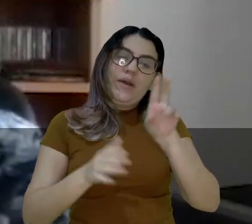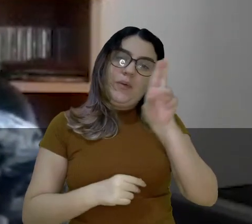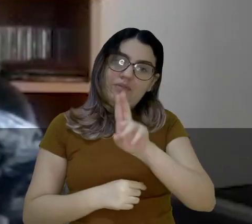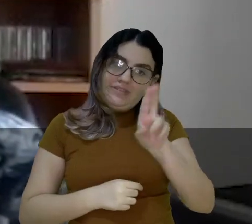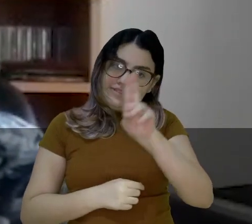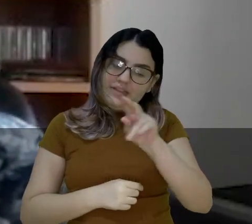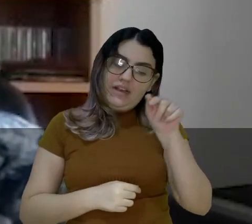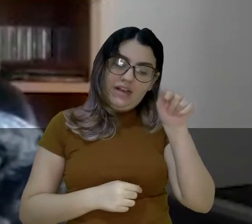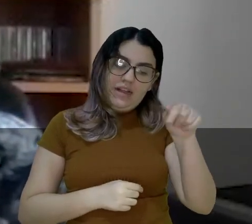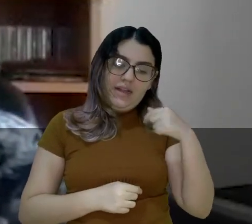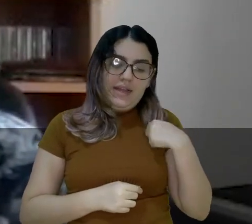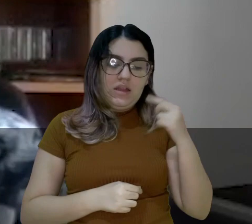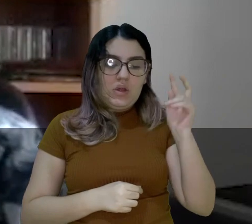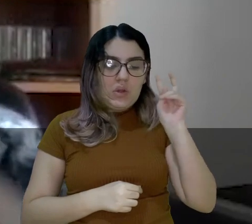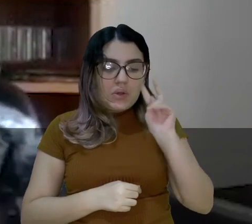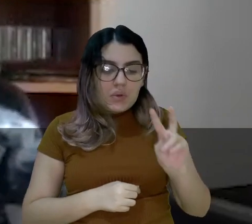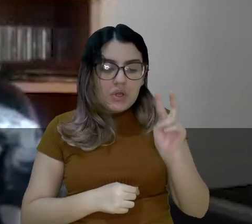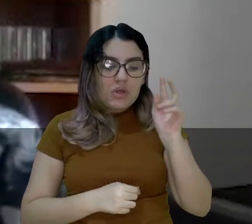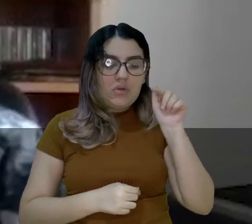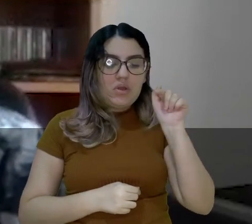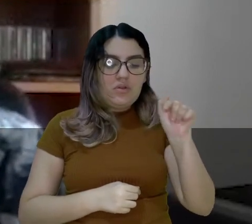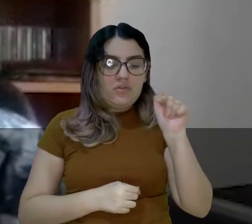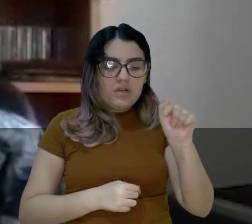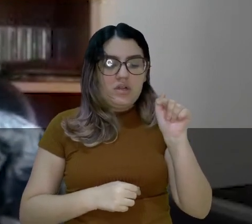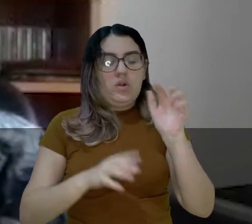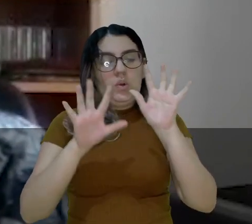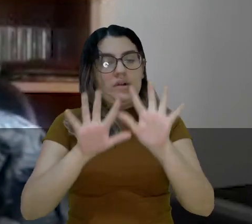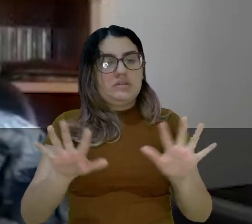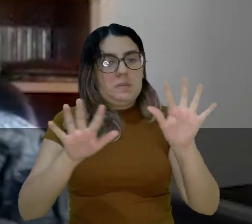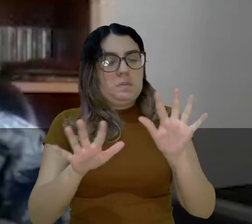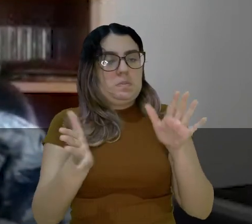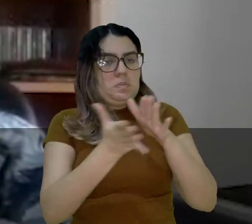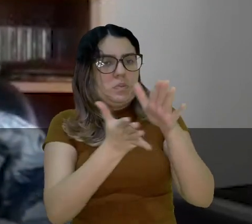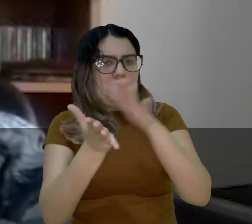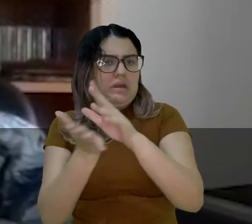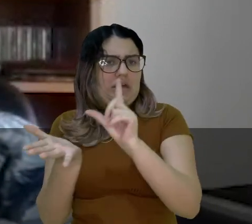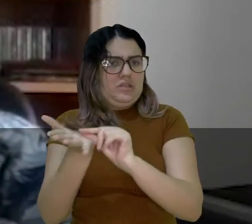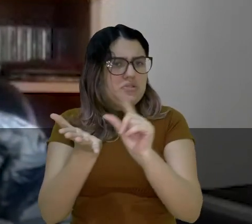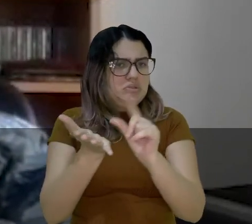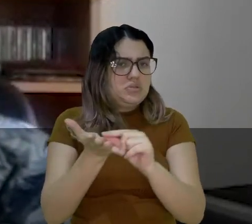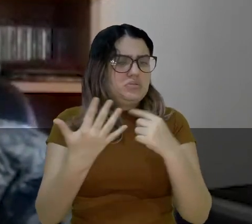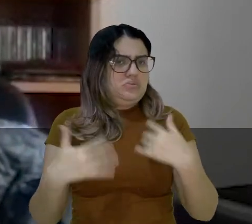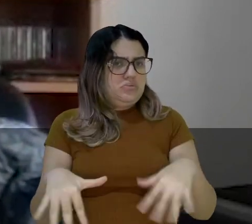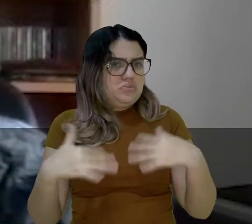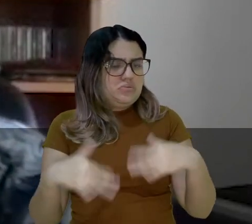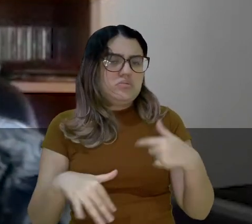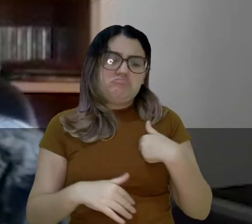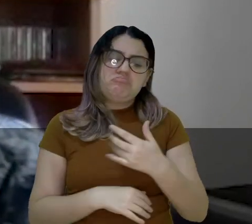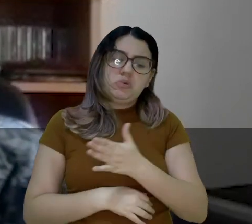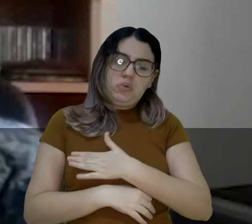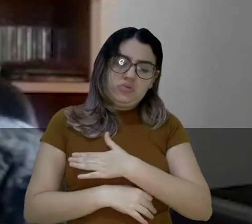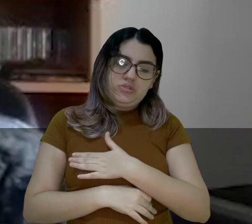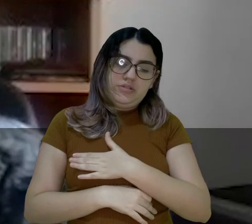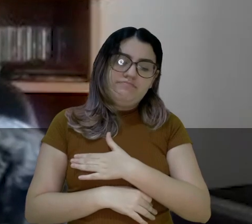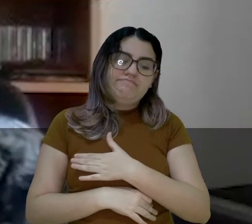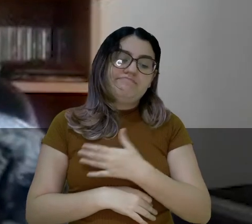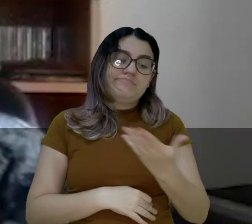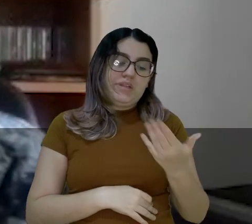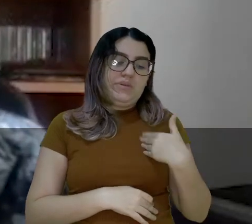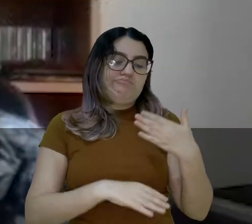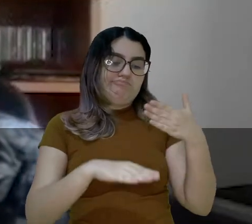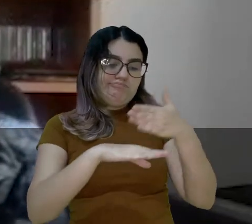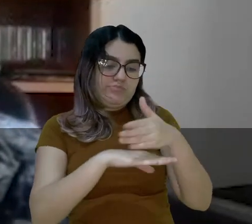mas também pesquisei pela universidade. Eu vi quais são os artigos que a UFC publica, né? E eu gostei.